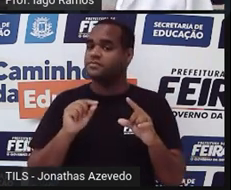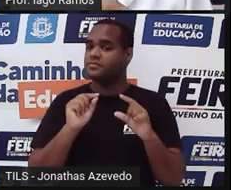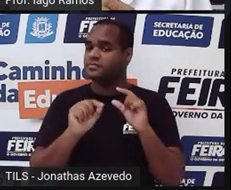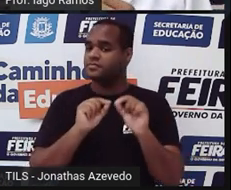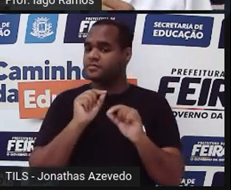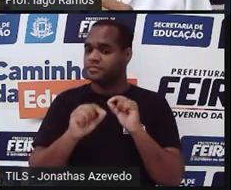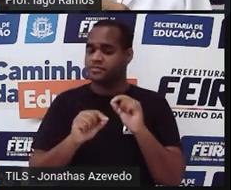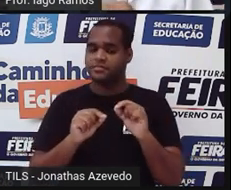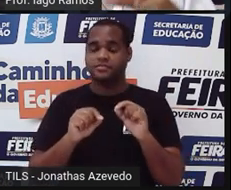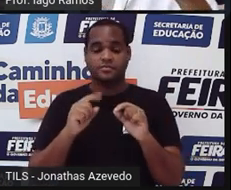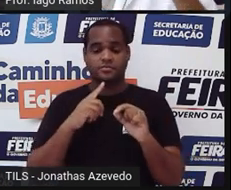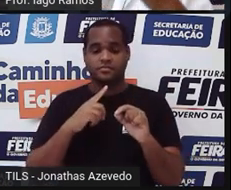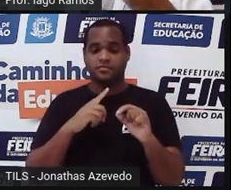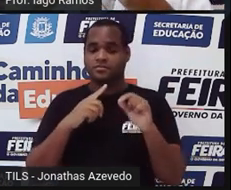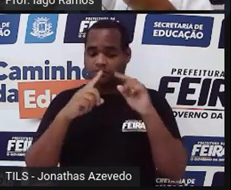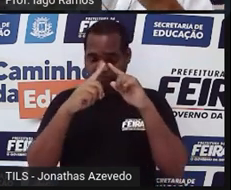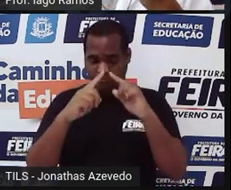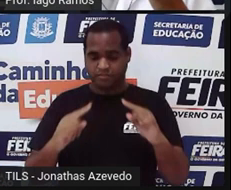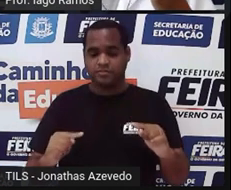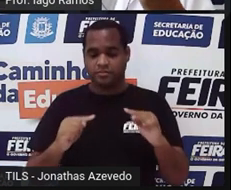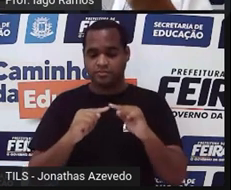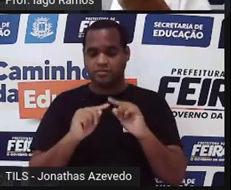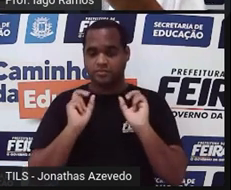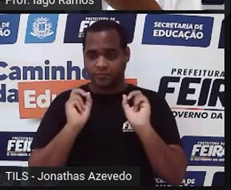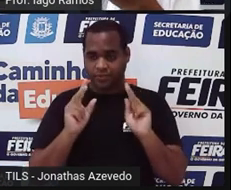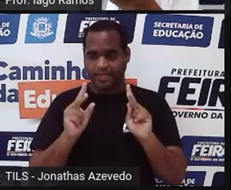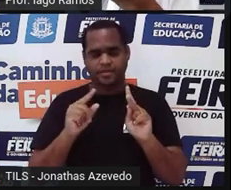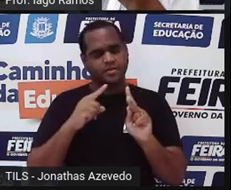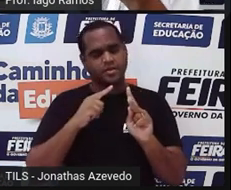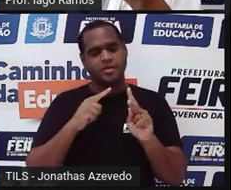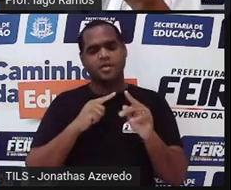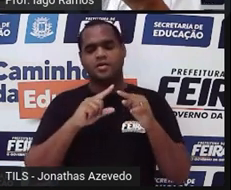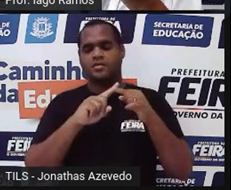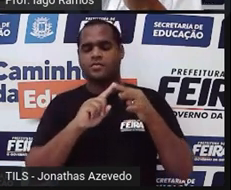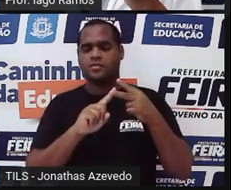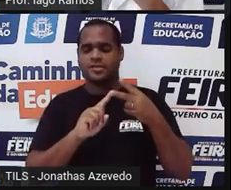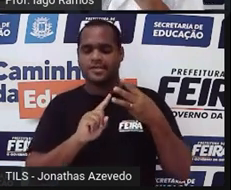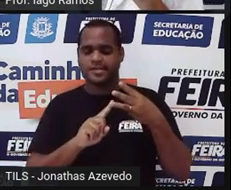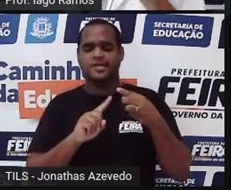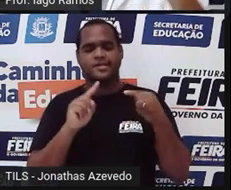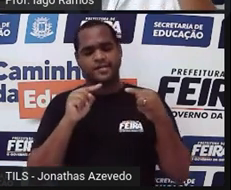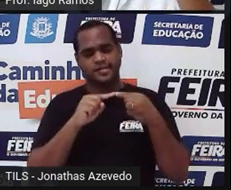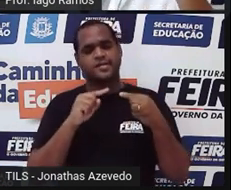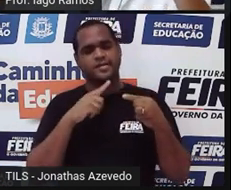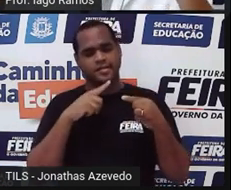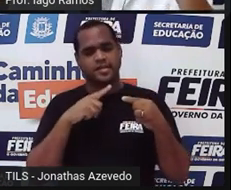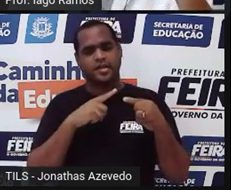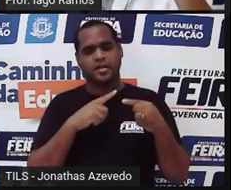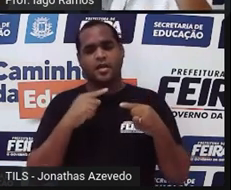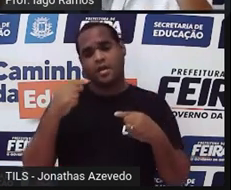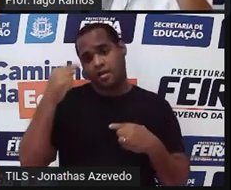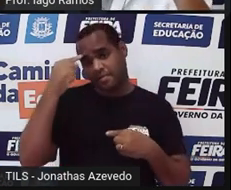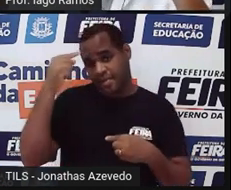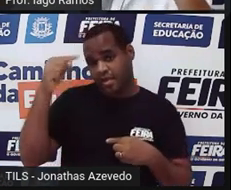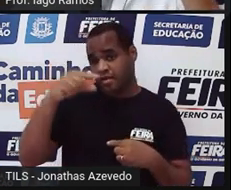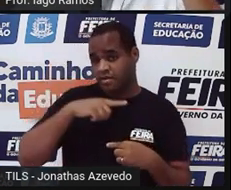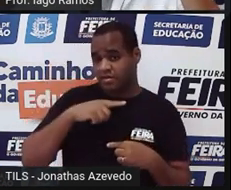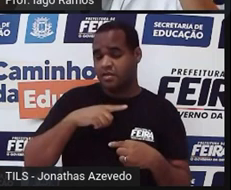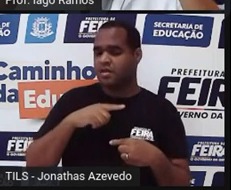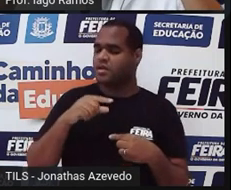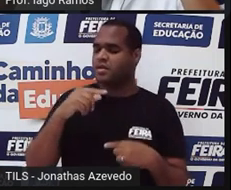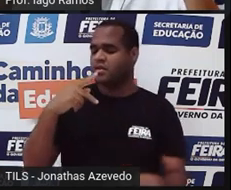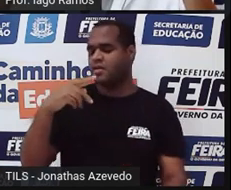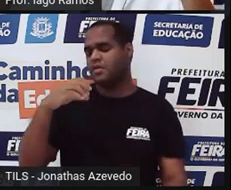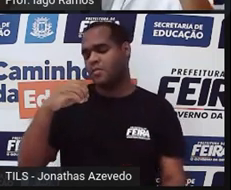feito, a gente precisa de três elementos, tá bom? Que são os vértices, e a gente representa por pontos. Então,